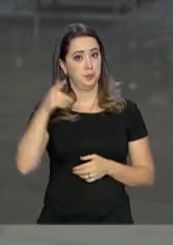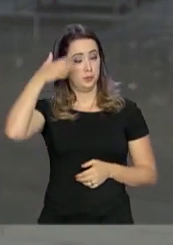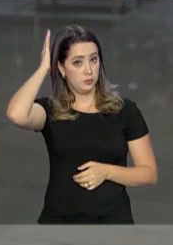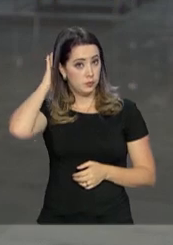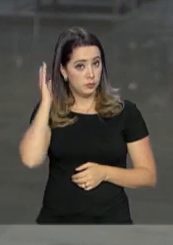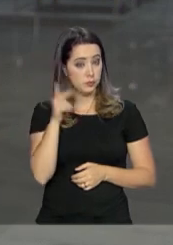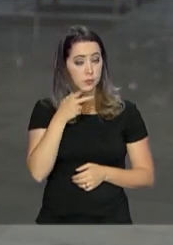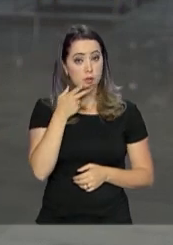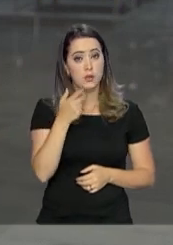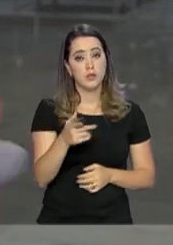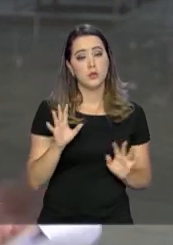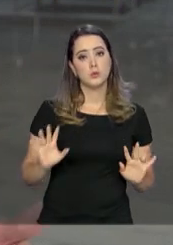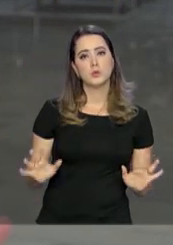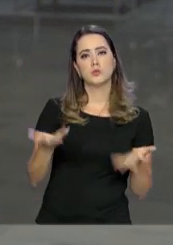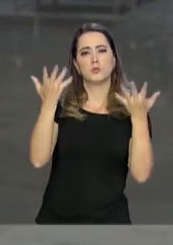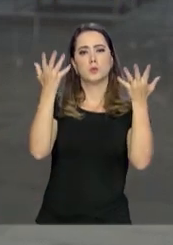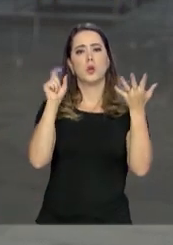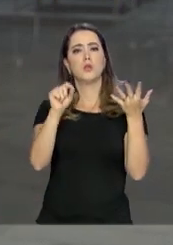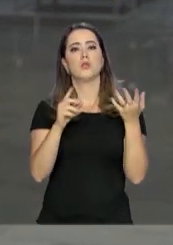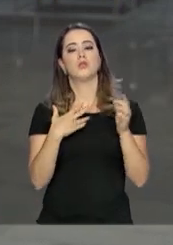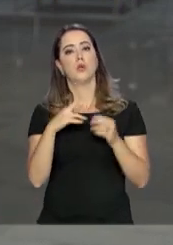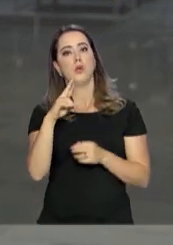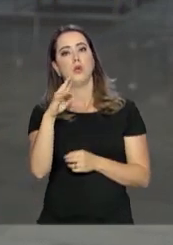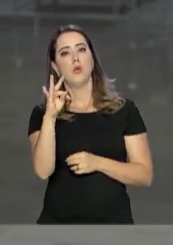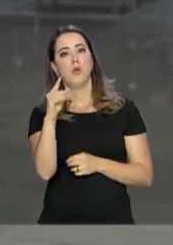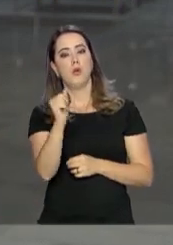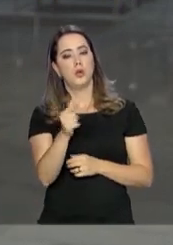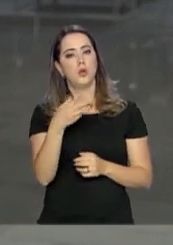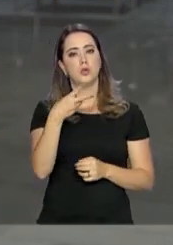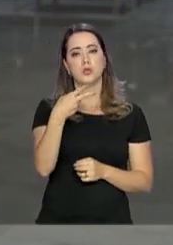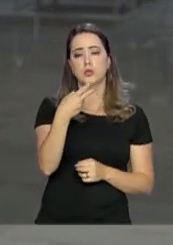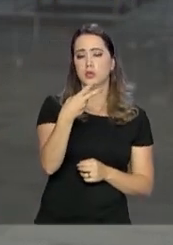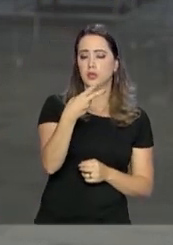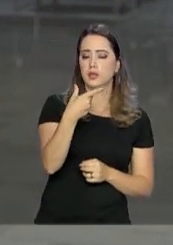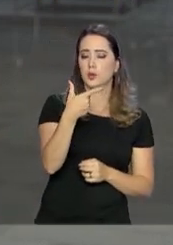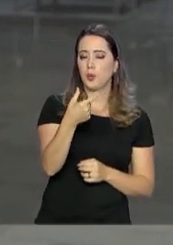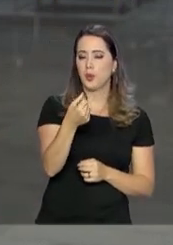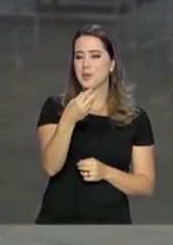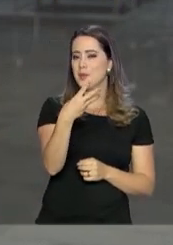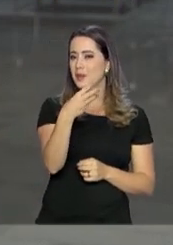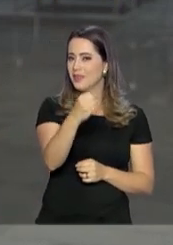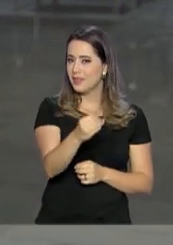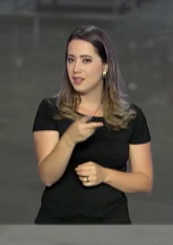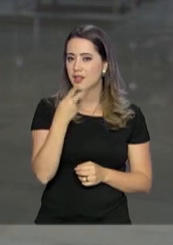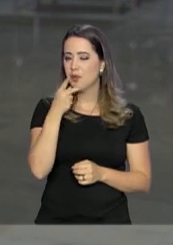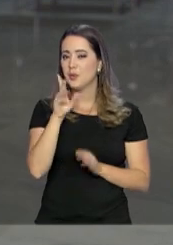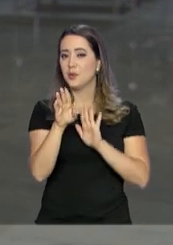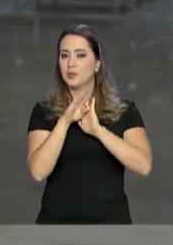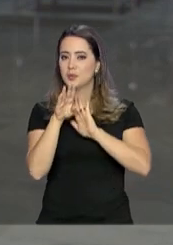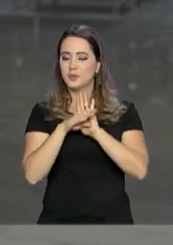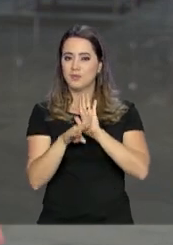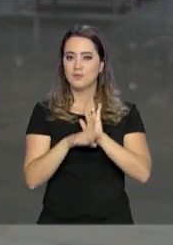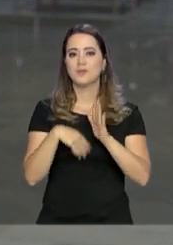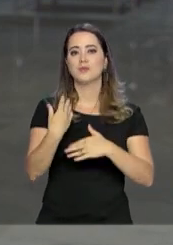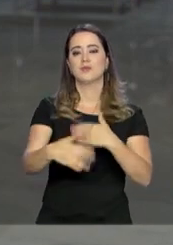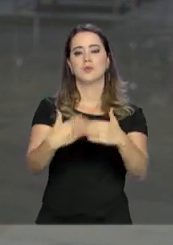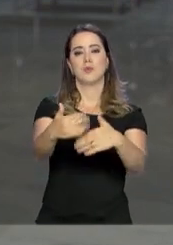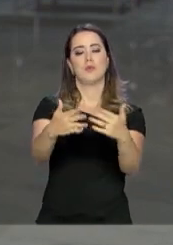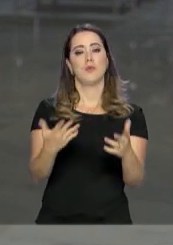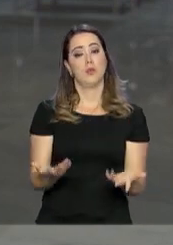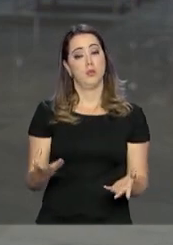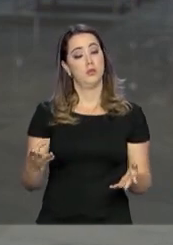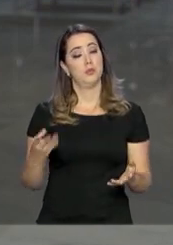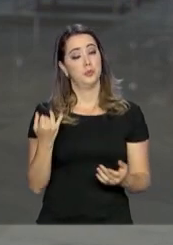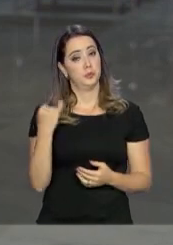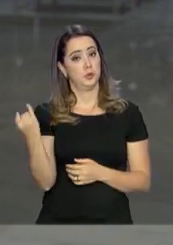Michel Temer enalteceu o Rota 2030, defendeu que o programa vai gerar um desenvolvimento, um